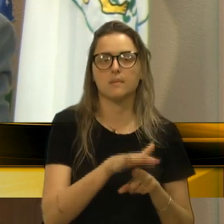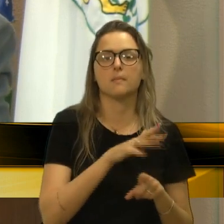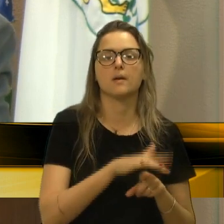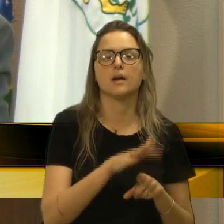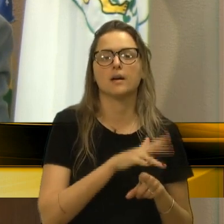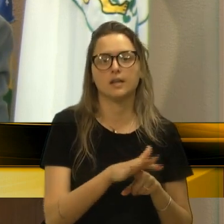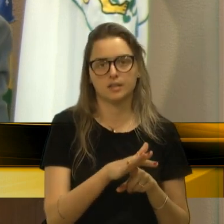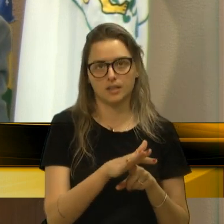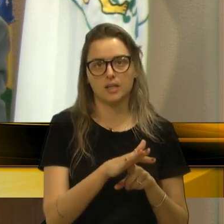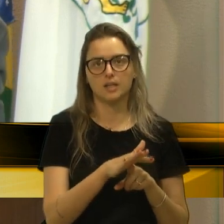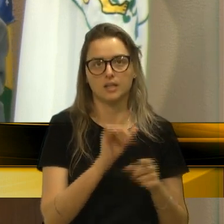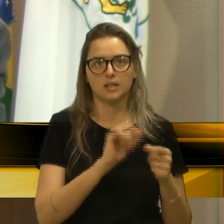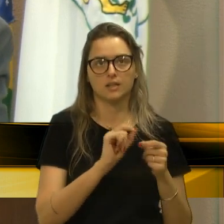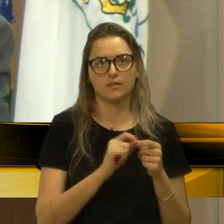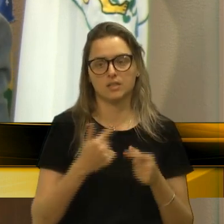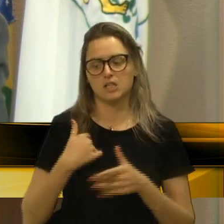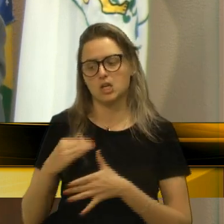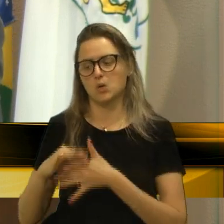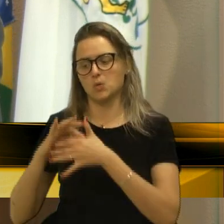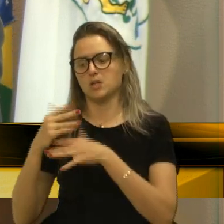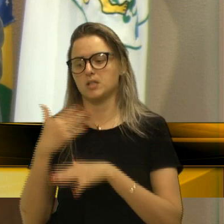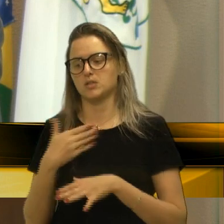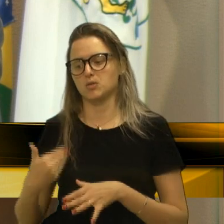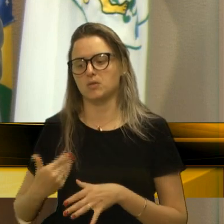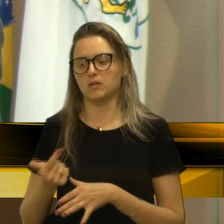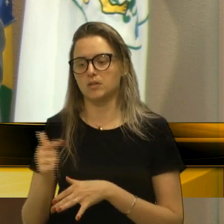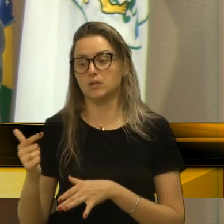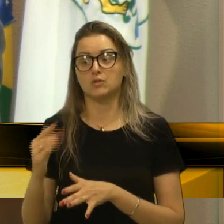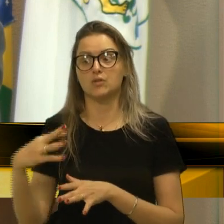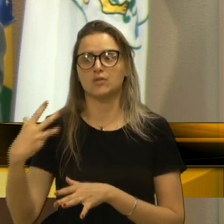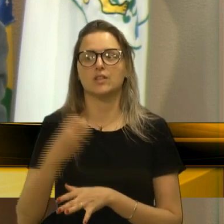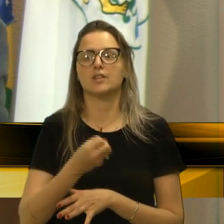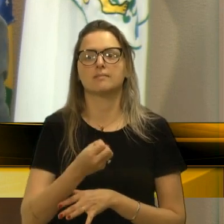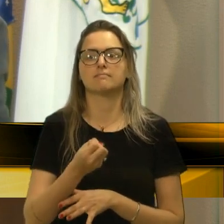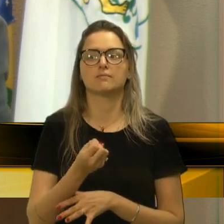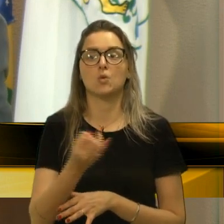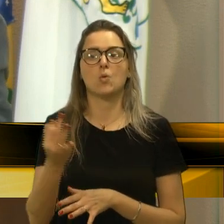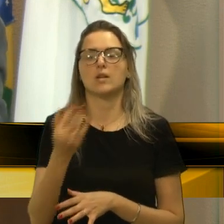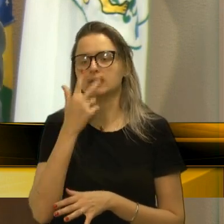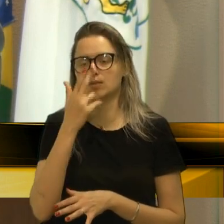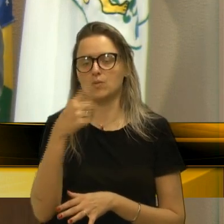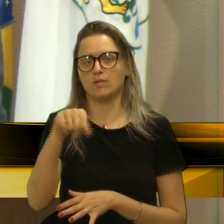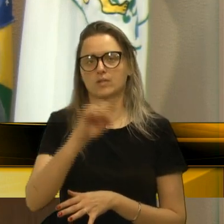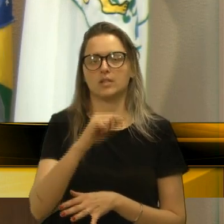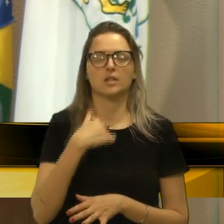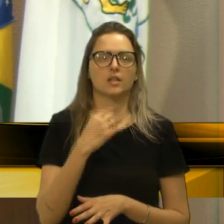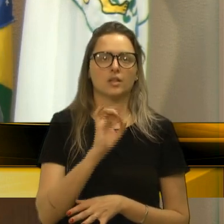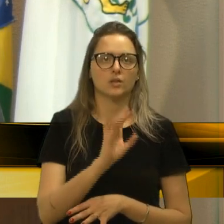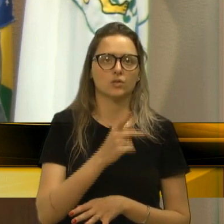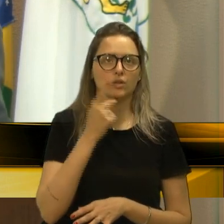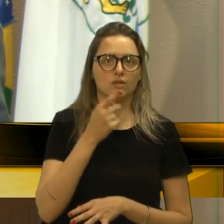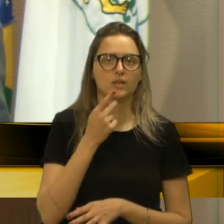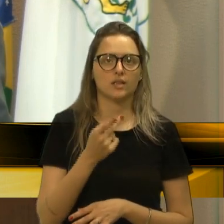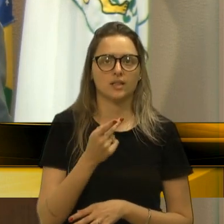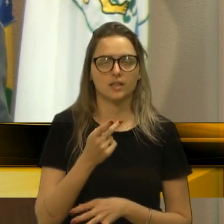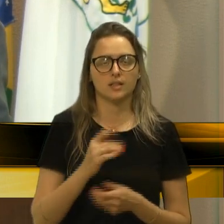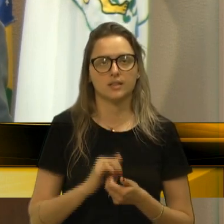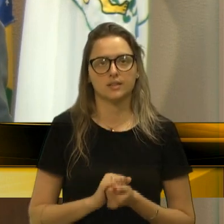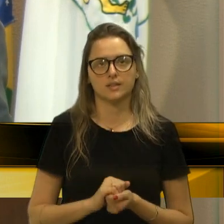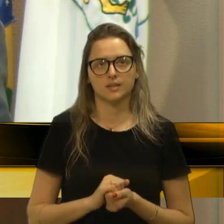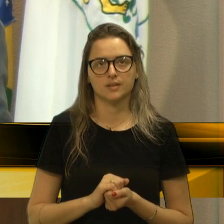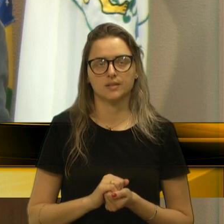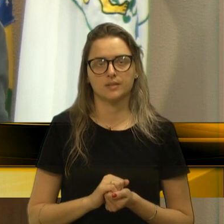mais que esse vereador aqui na condição de líder, e a gente nunca cobrou nada. Eu só falei ontem, e assim já concluo, senhor presidente,